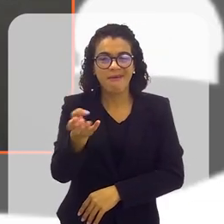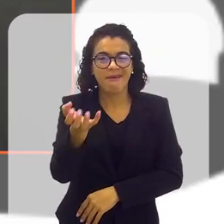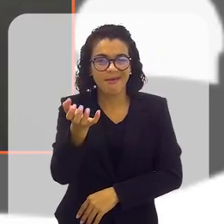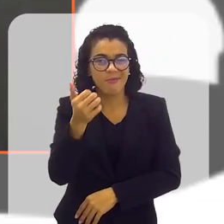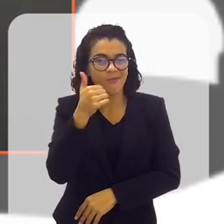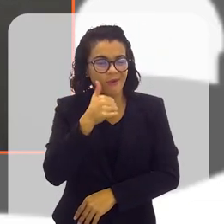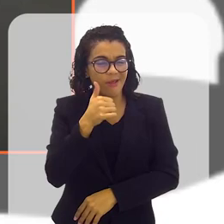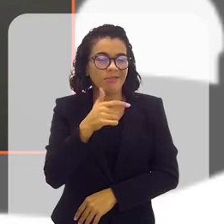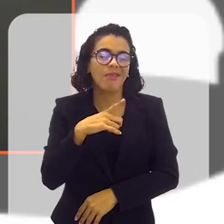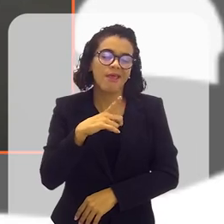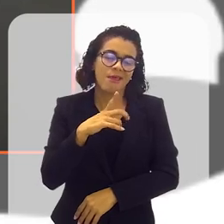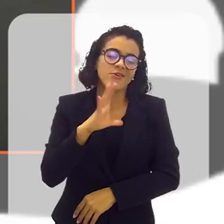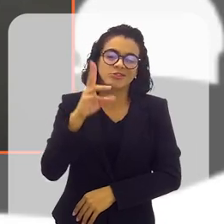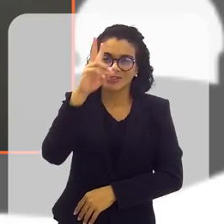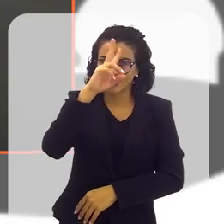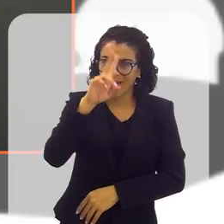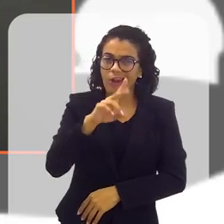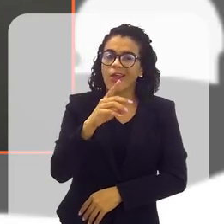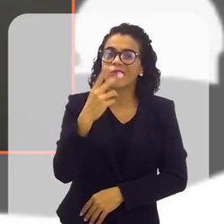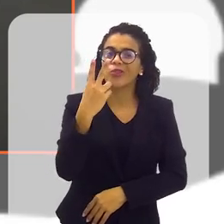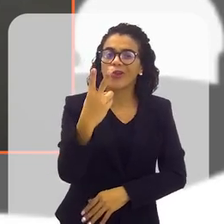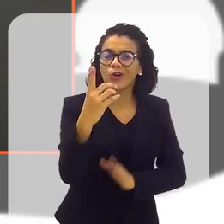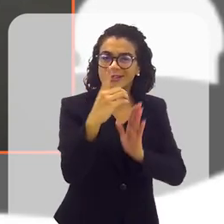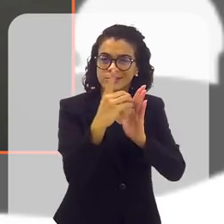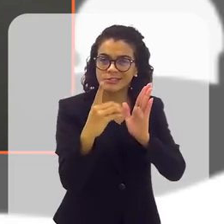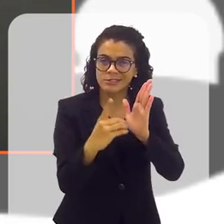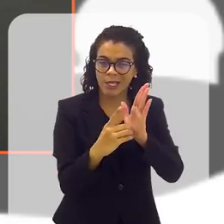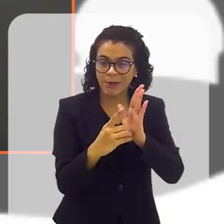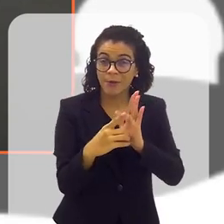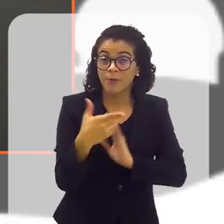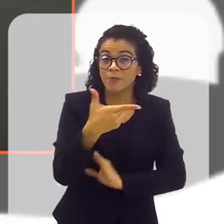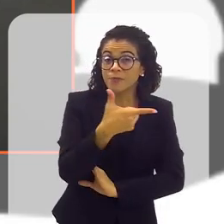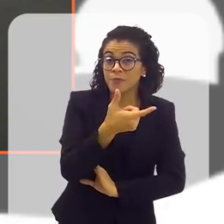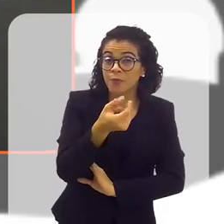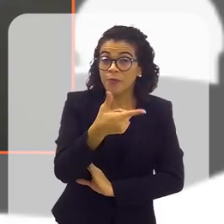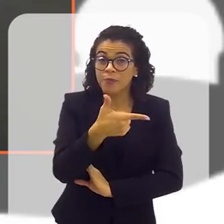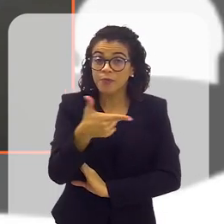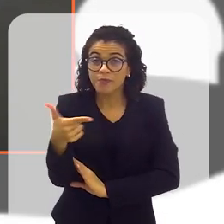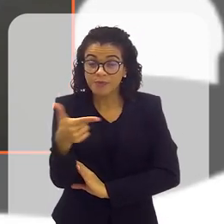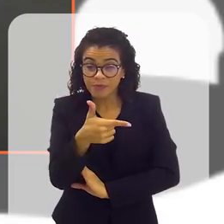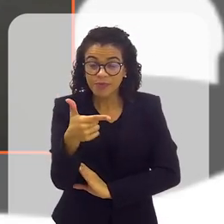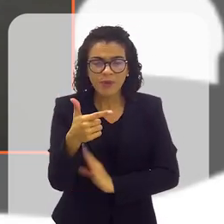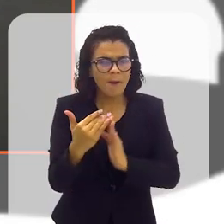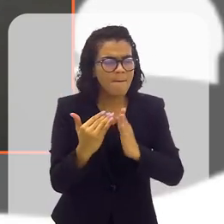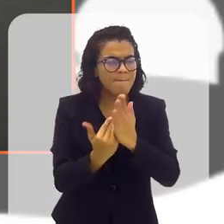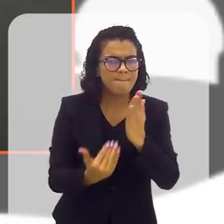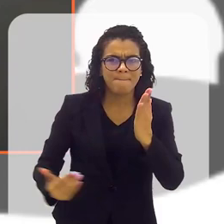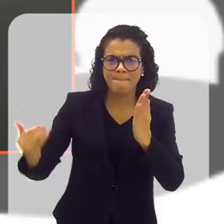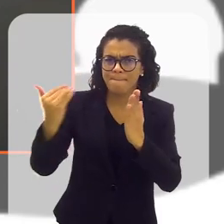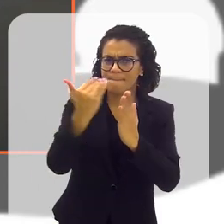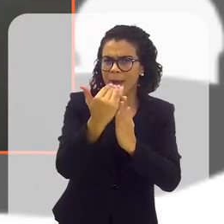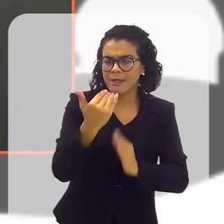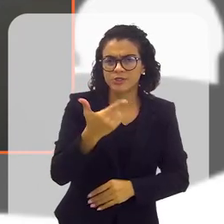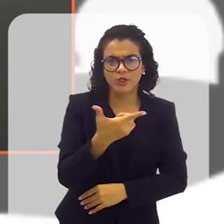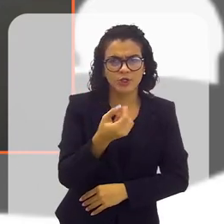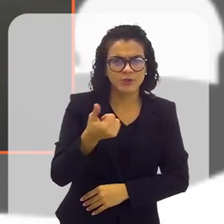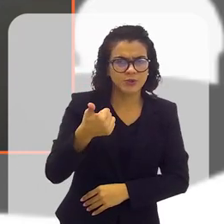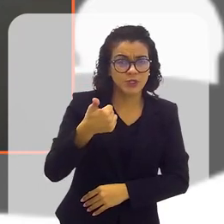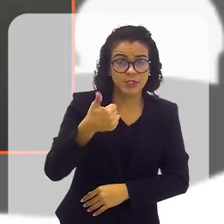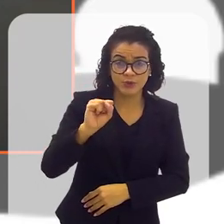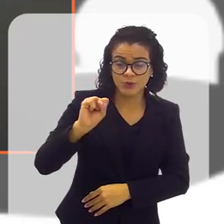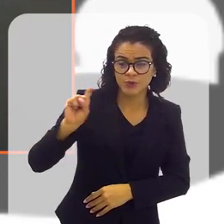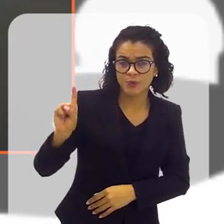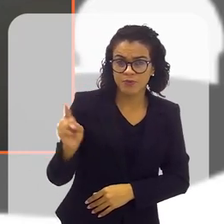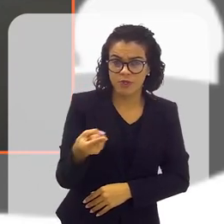Mulher tem uma história de quase duas décadas, só em 2022 ultrapassamos os 18 mil